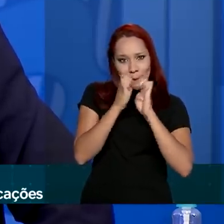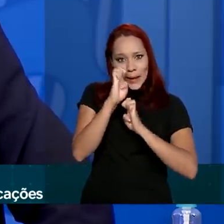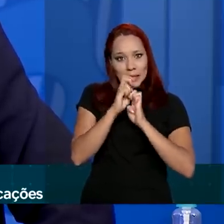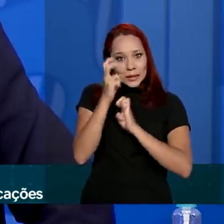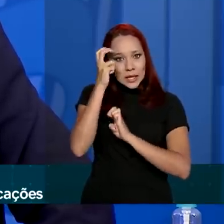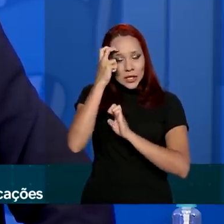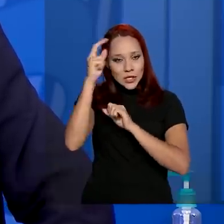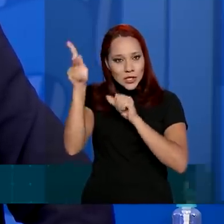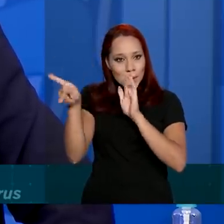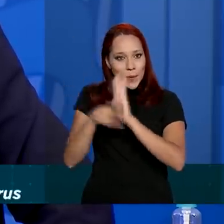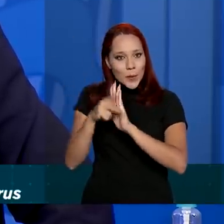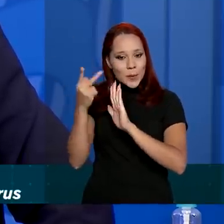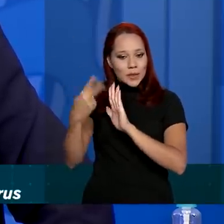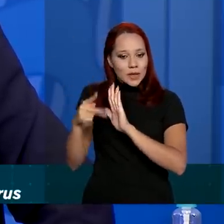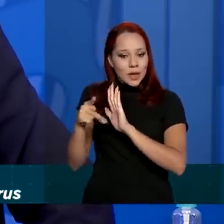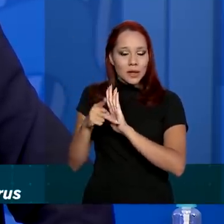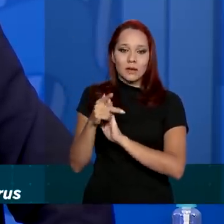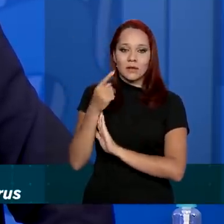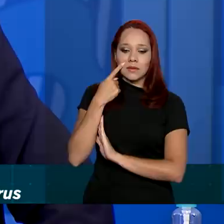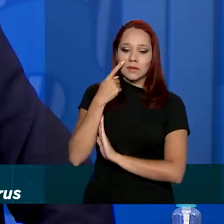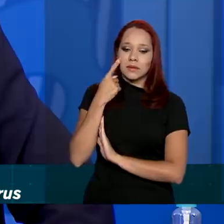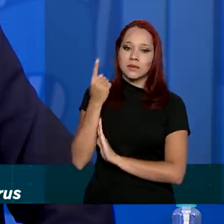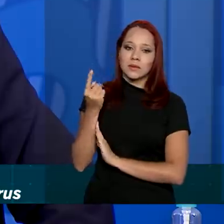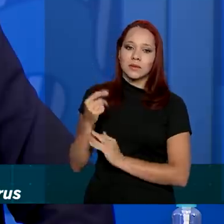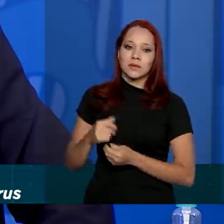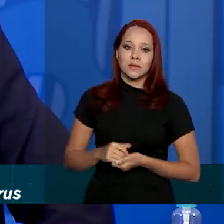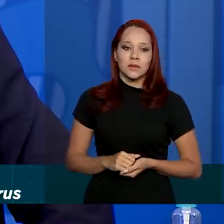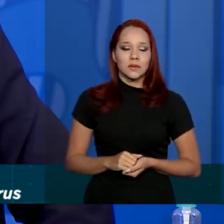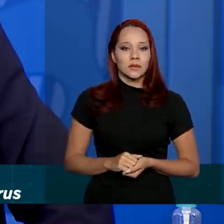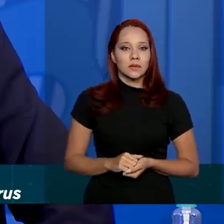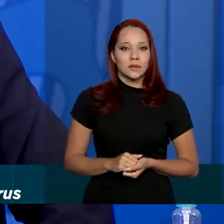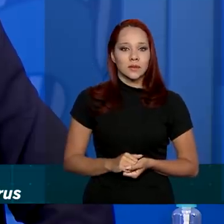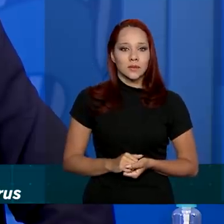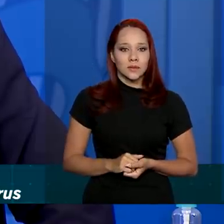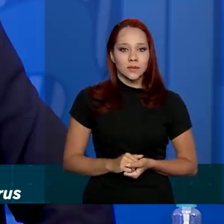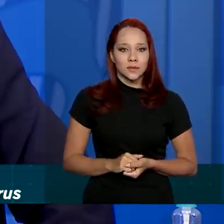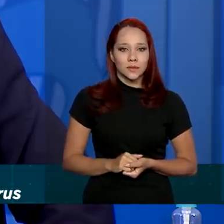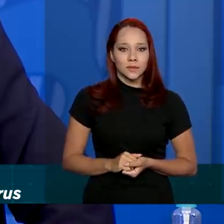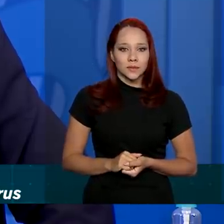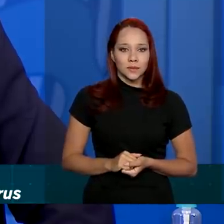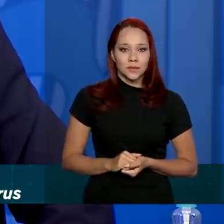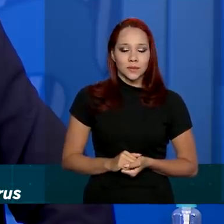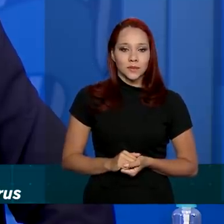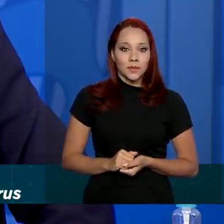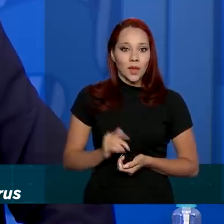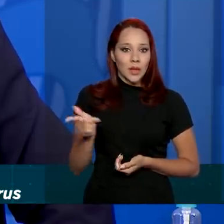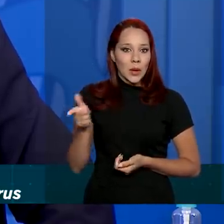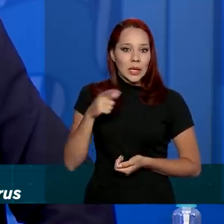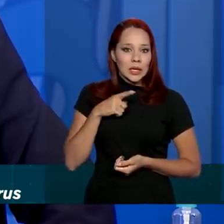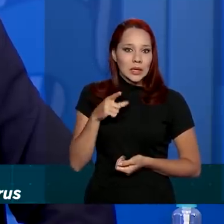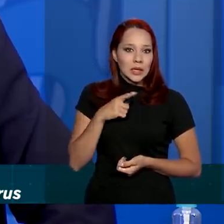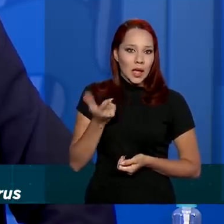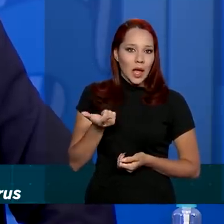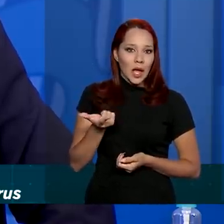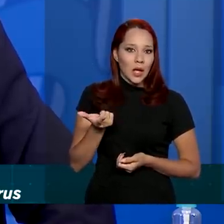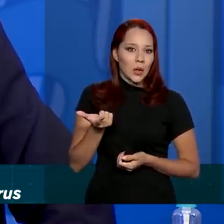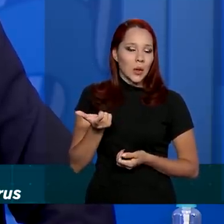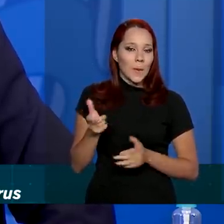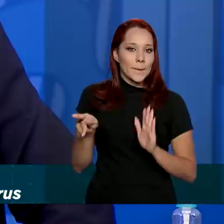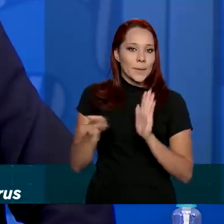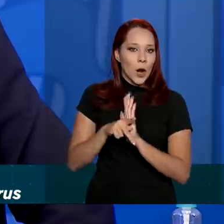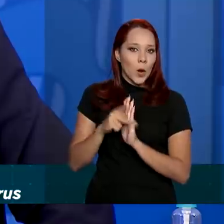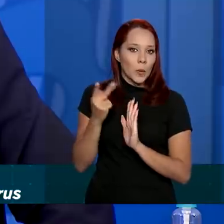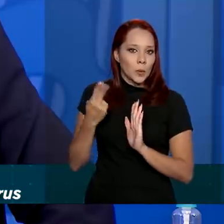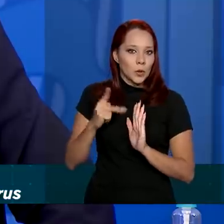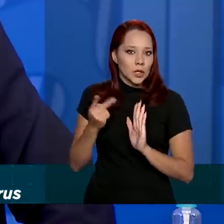né, que ele tem a sua, ali ó, para, volta, volta, volta, aí, ele tem o seu, a sua maneira, ali tem um exemplo, né,